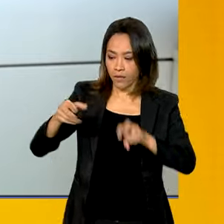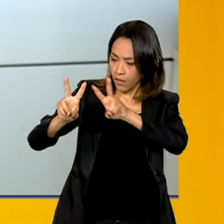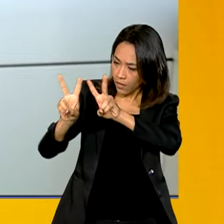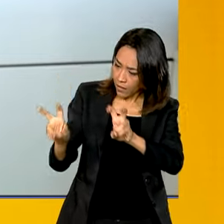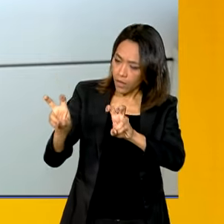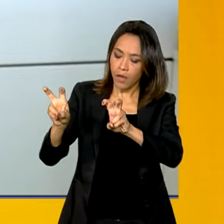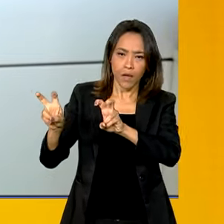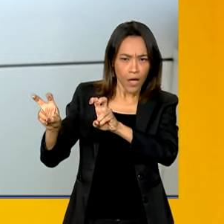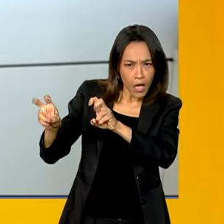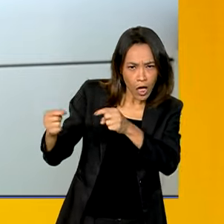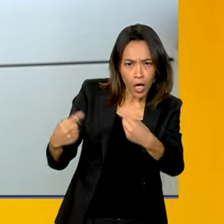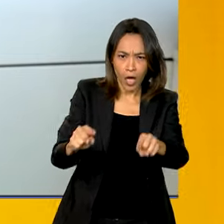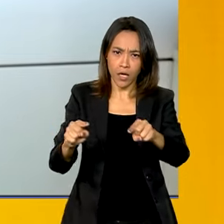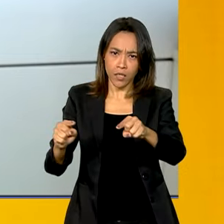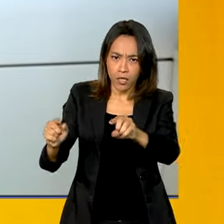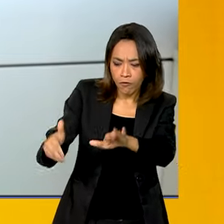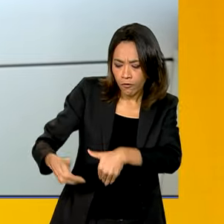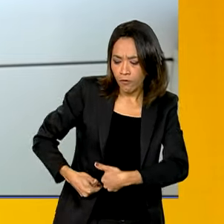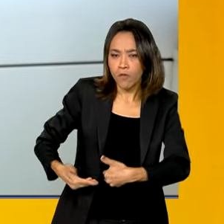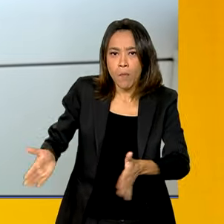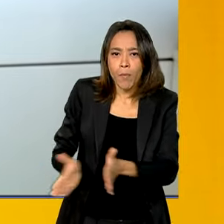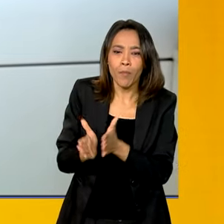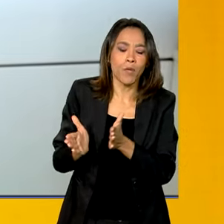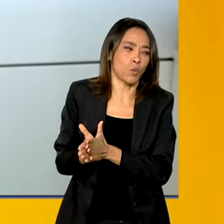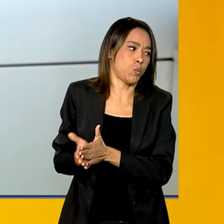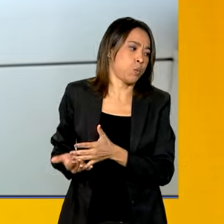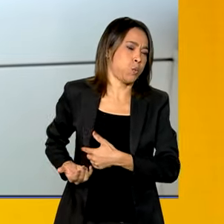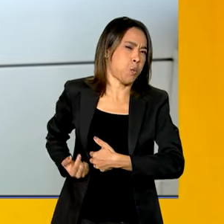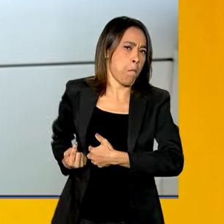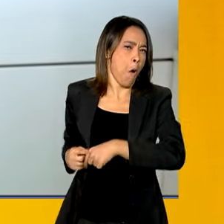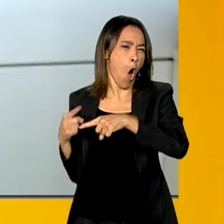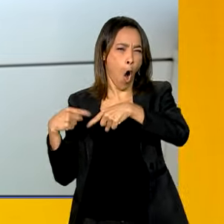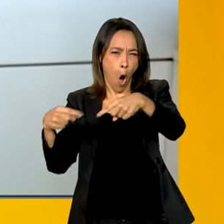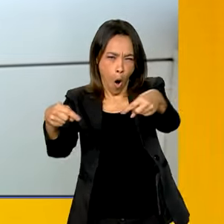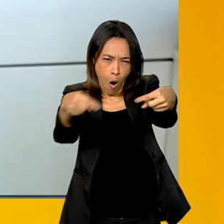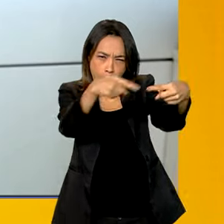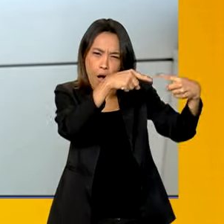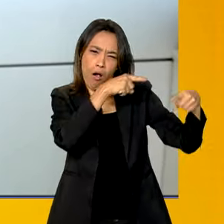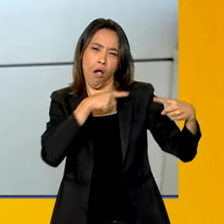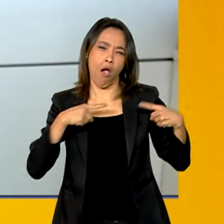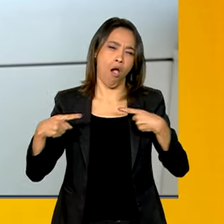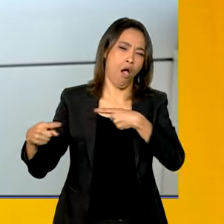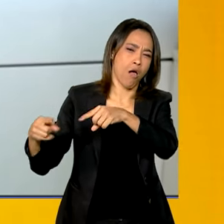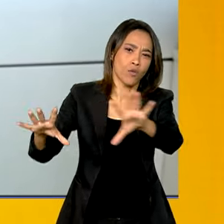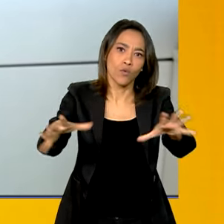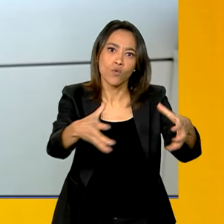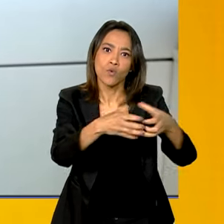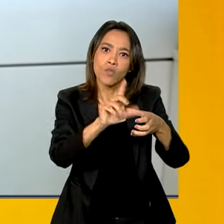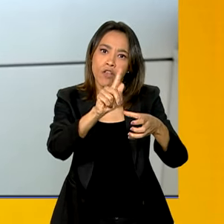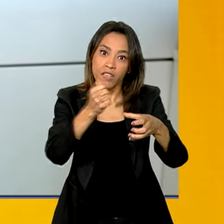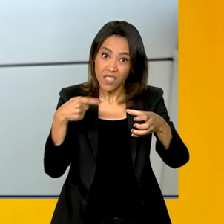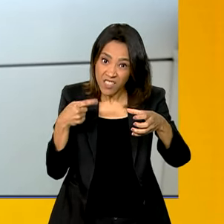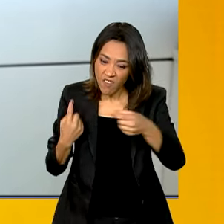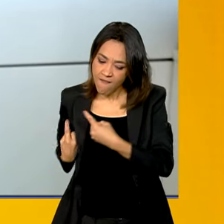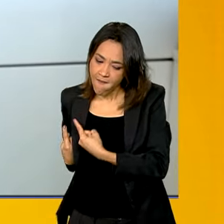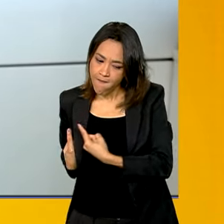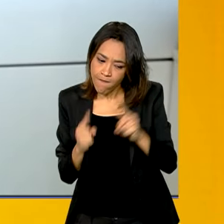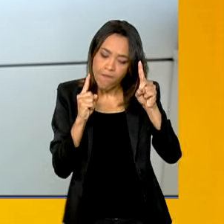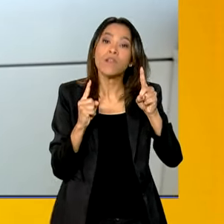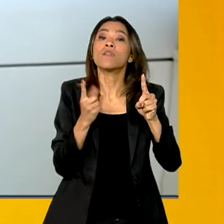combate à fome e à pobreza entra numa discussão do G20. E isso foi uma provocação do presidente Lula,